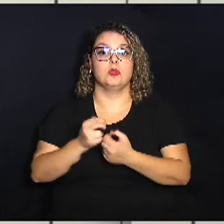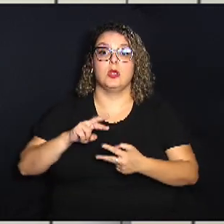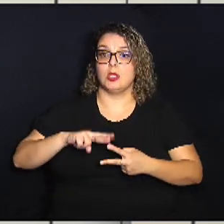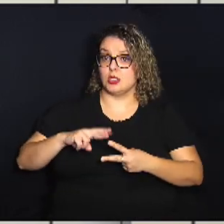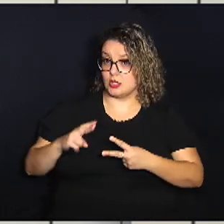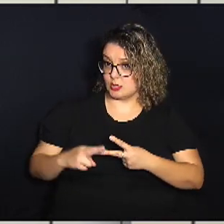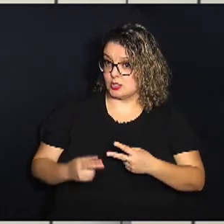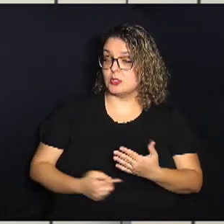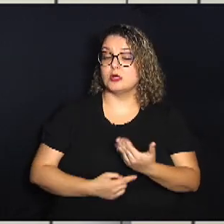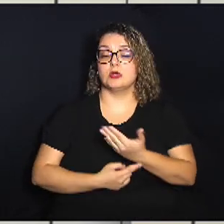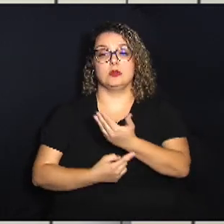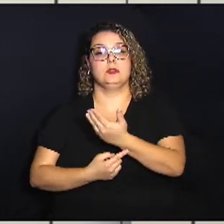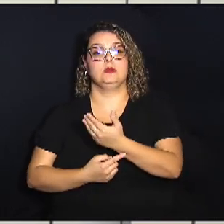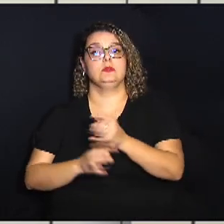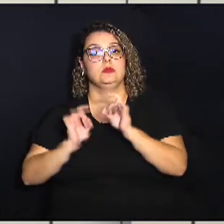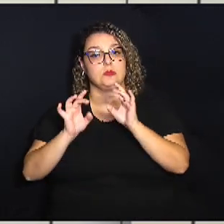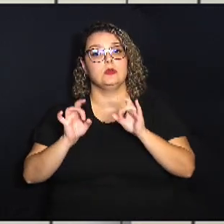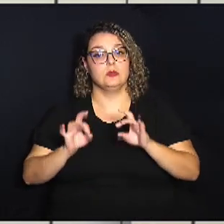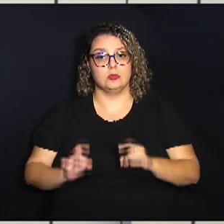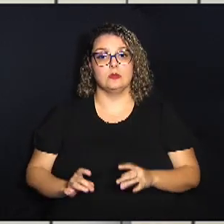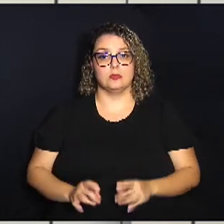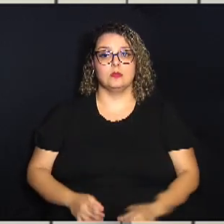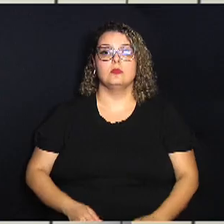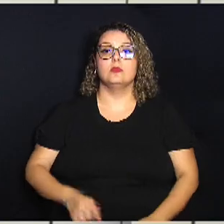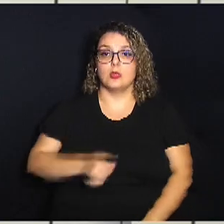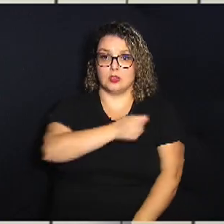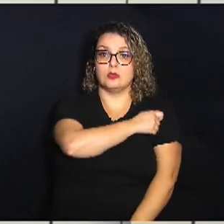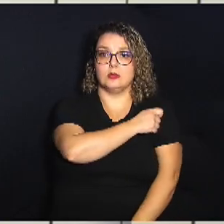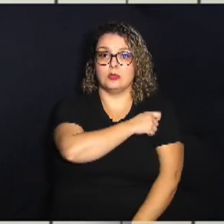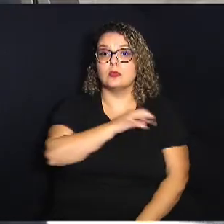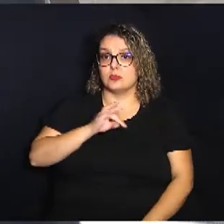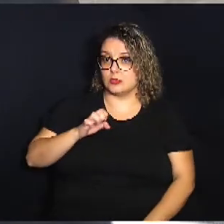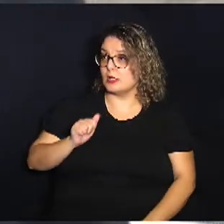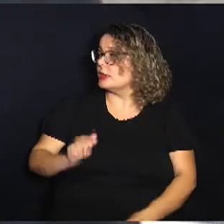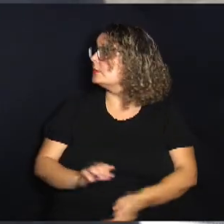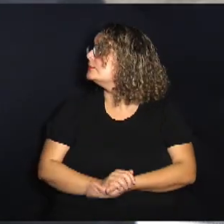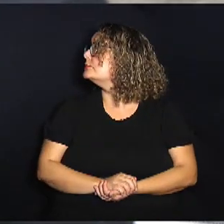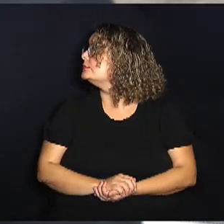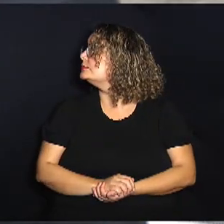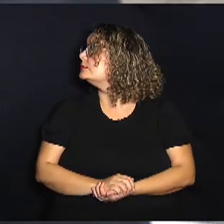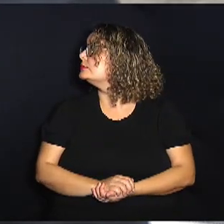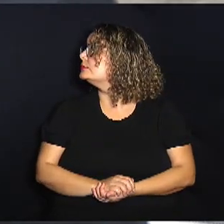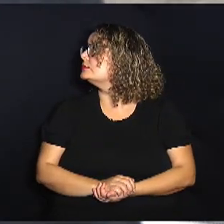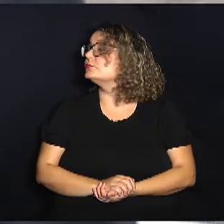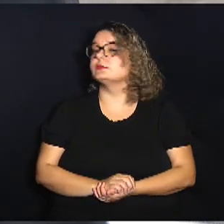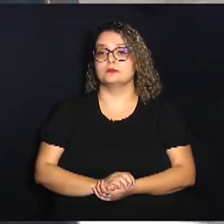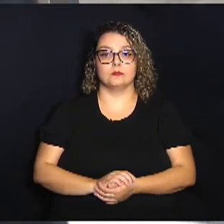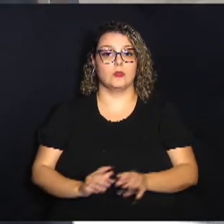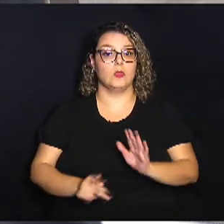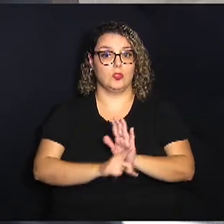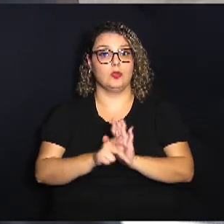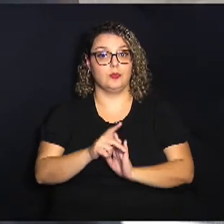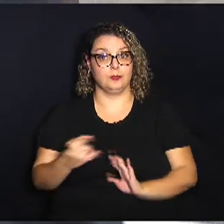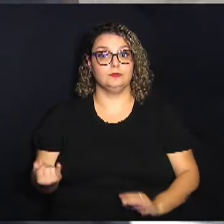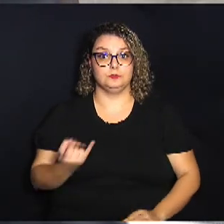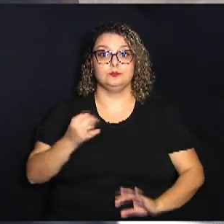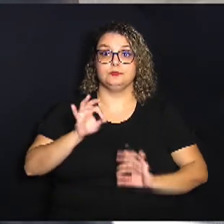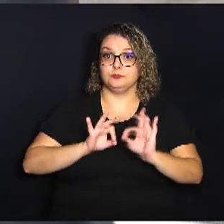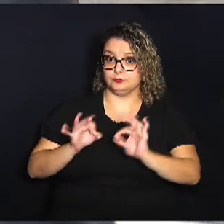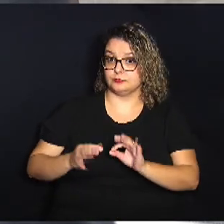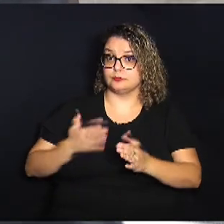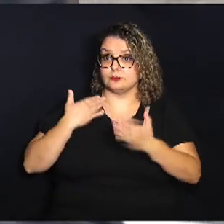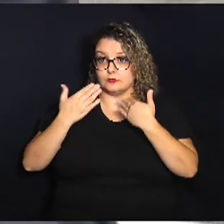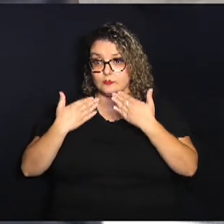tecnológicos específicos para os alunos com o terra. É um projeto de muita relevância, foi um projeto muito bem conversado